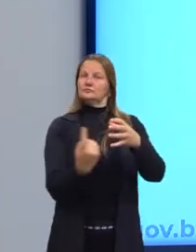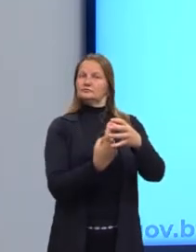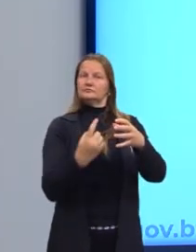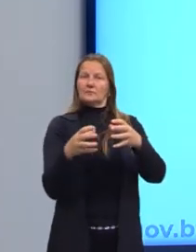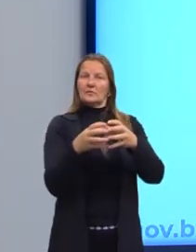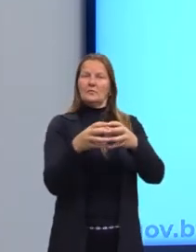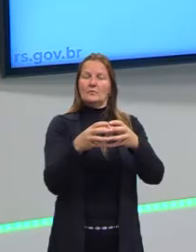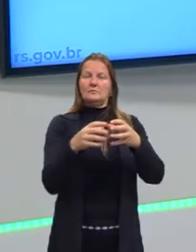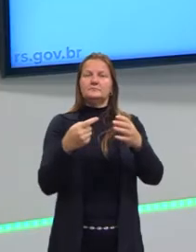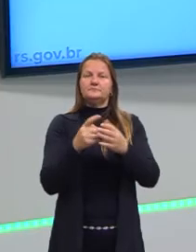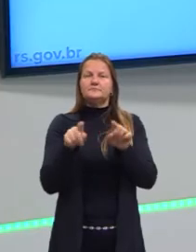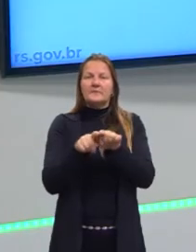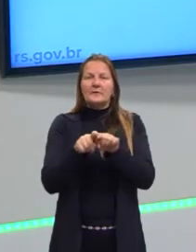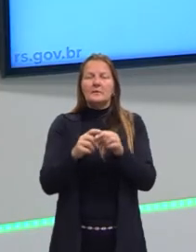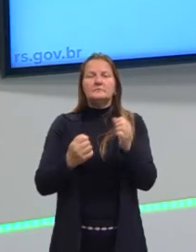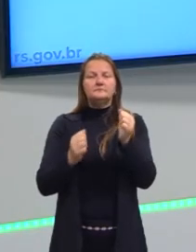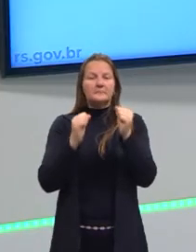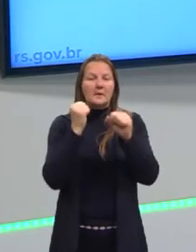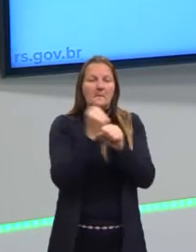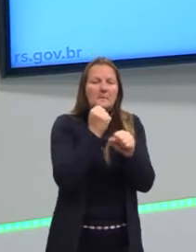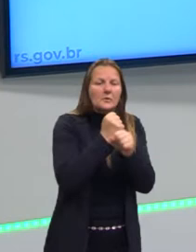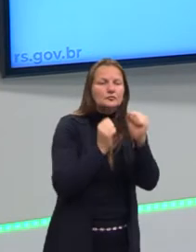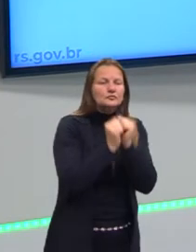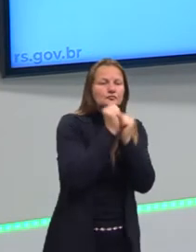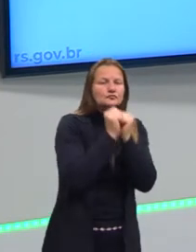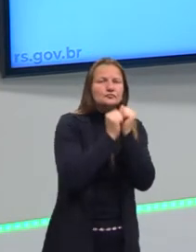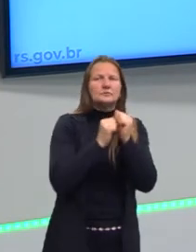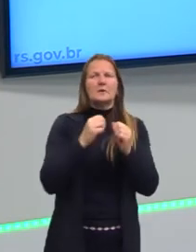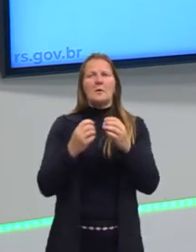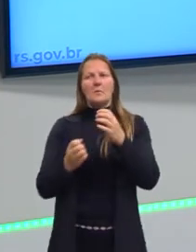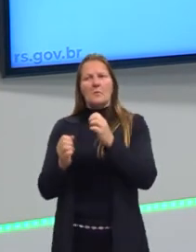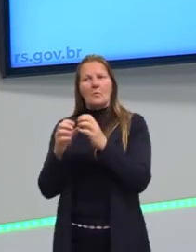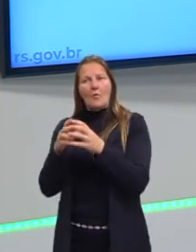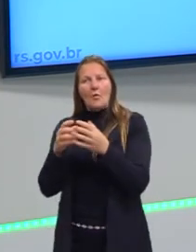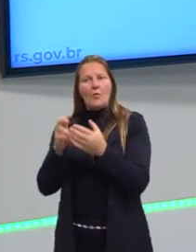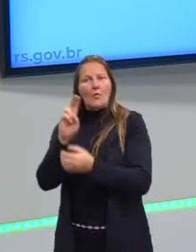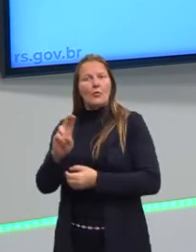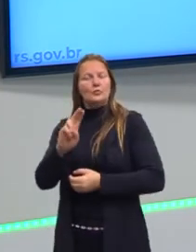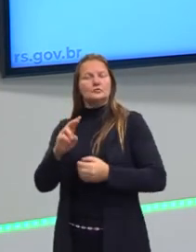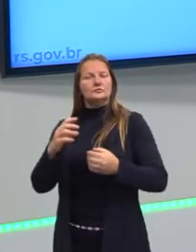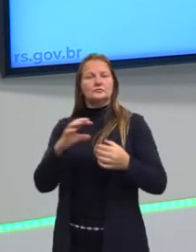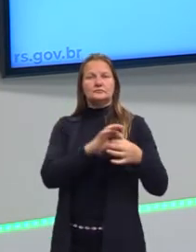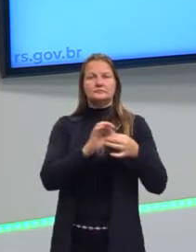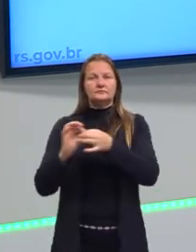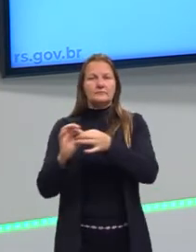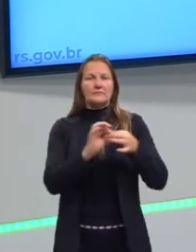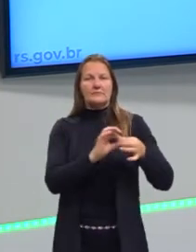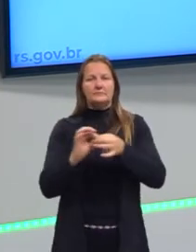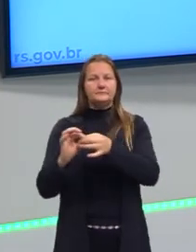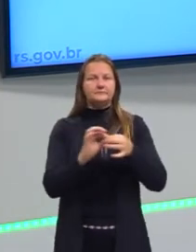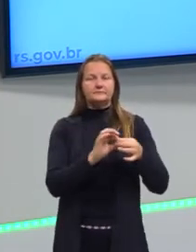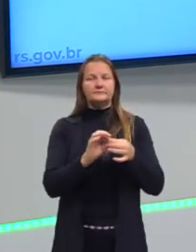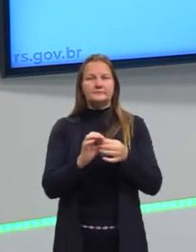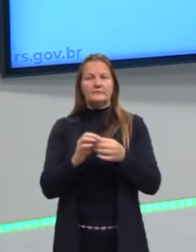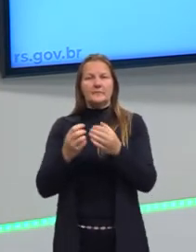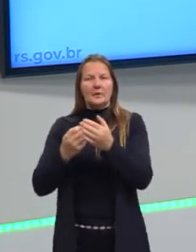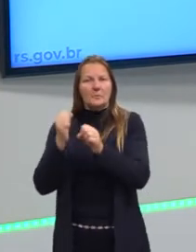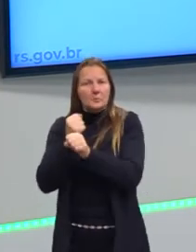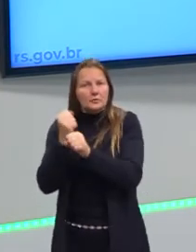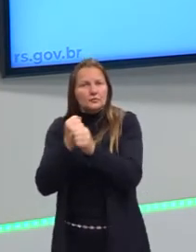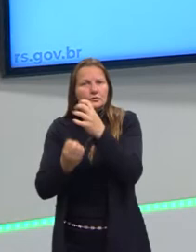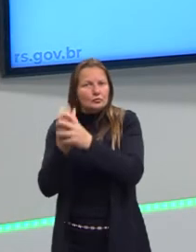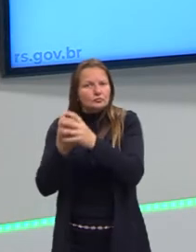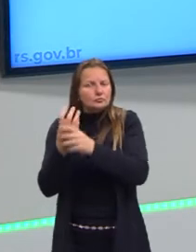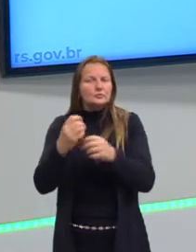consumir está ligado ao produzir. Eu produzo o que consumo, eu consumo o que produzo. E aí, eu incentivo o